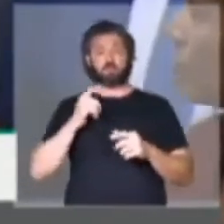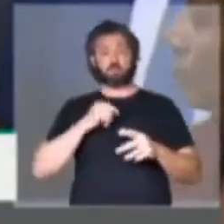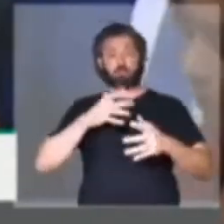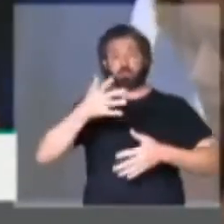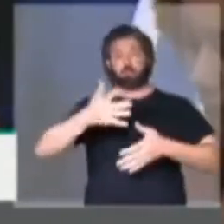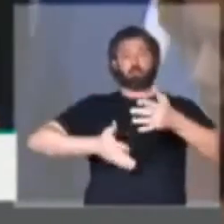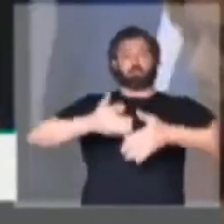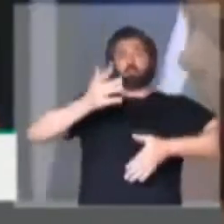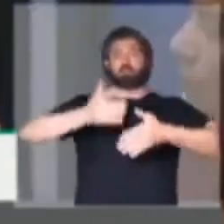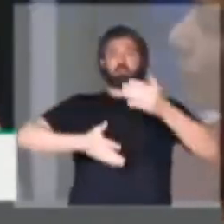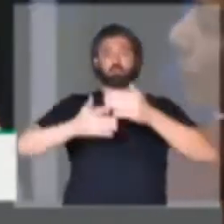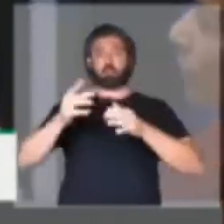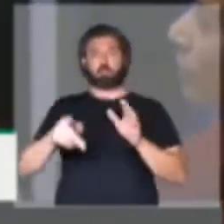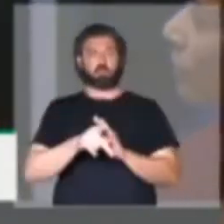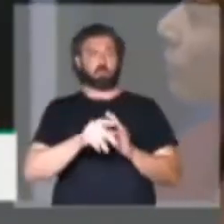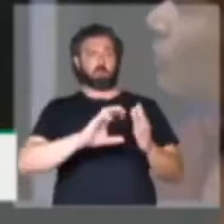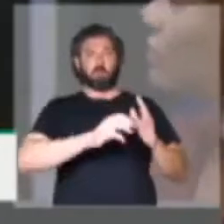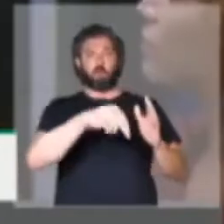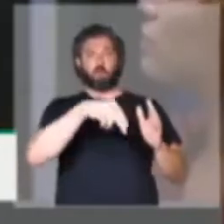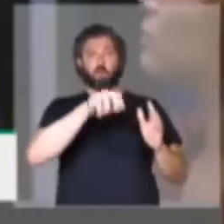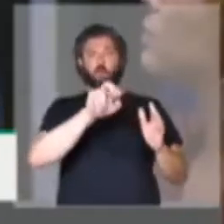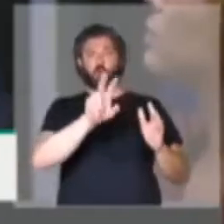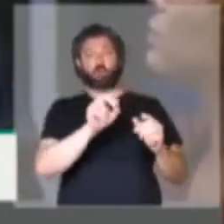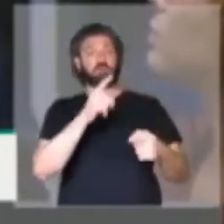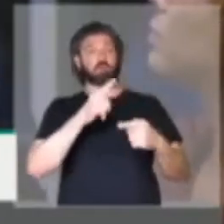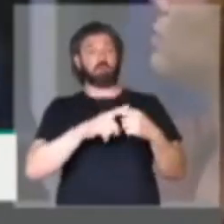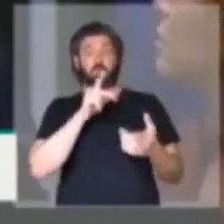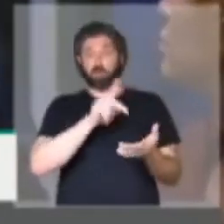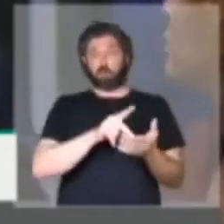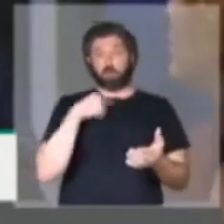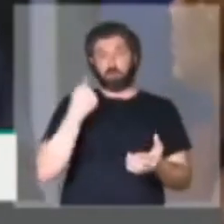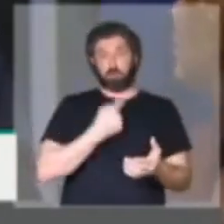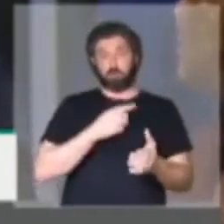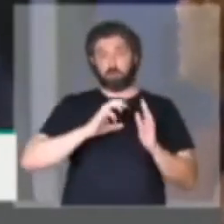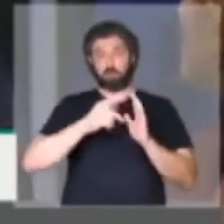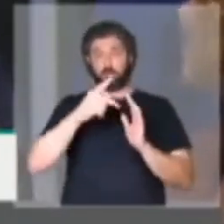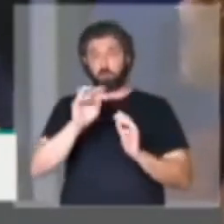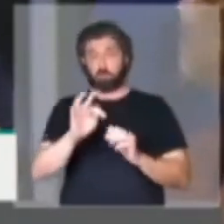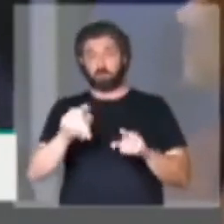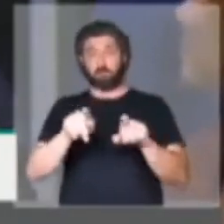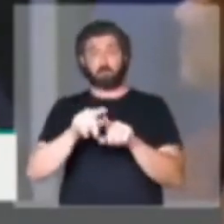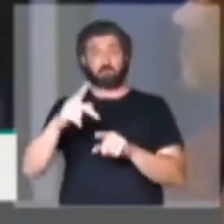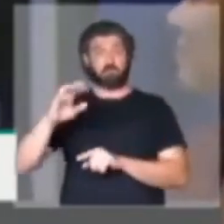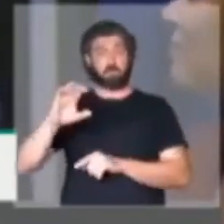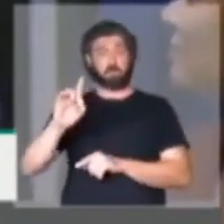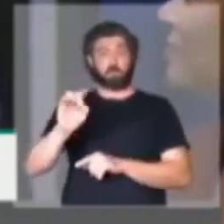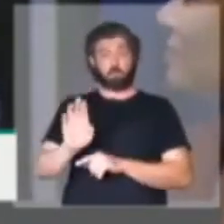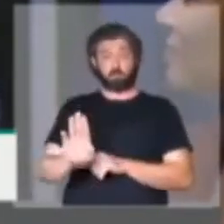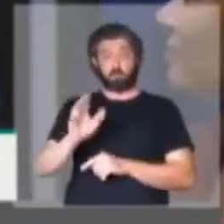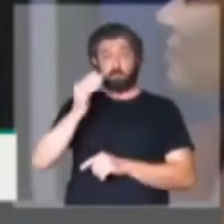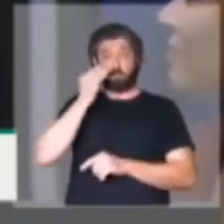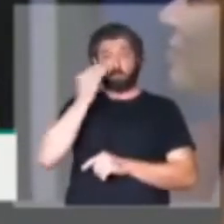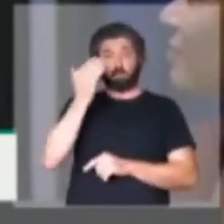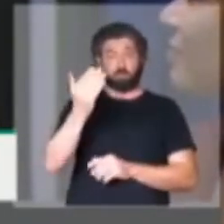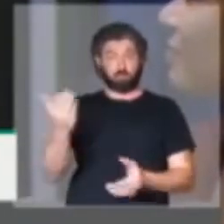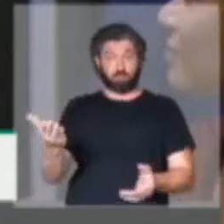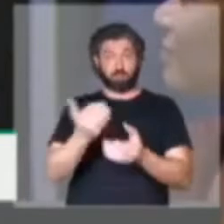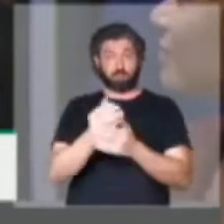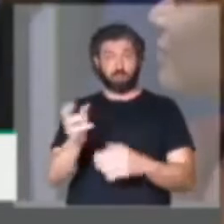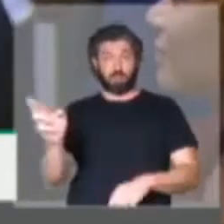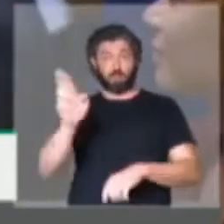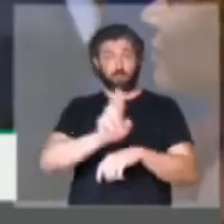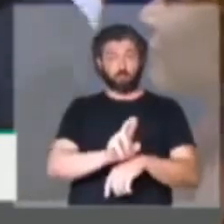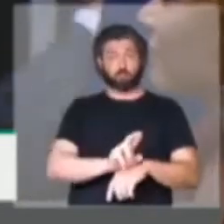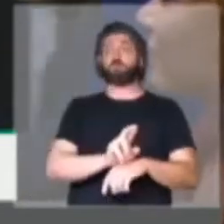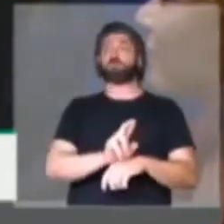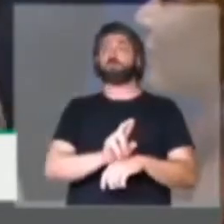tumulto com o Partido Novo, o fato é que nós do PT e o PCdoB, que havíamos apresentado um requerimento